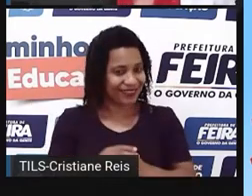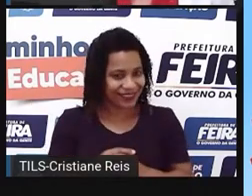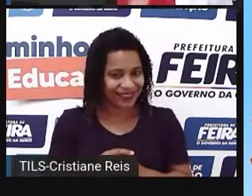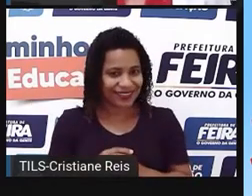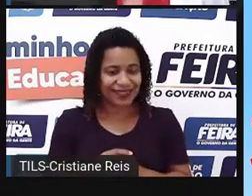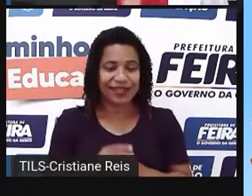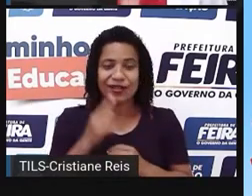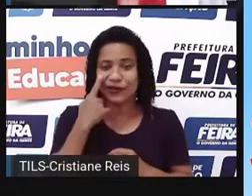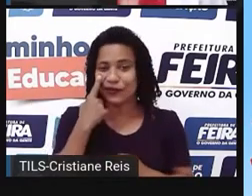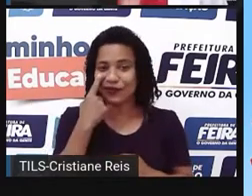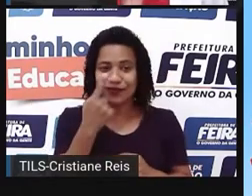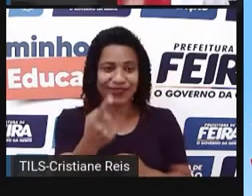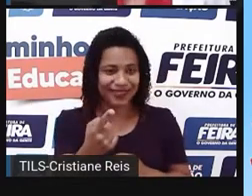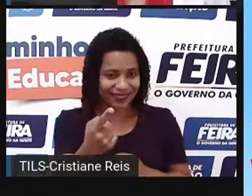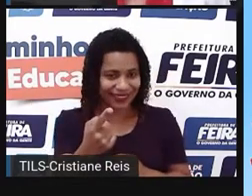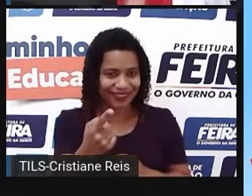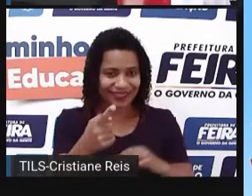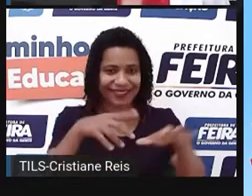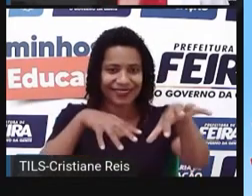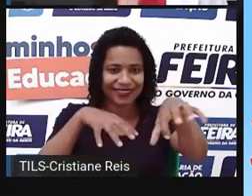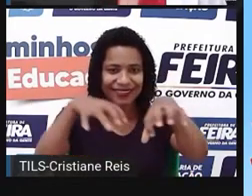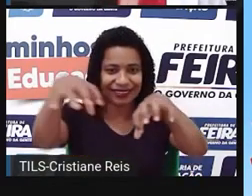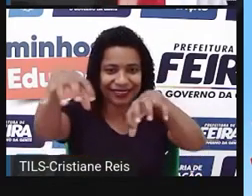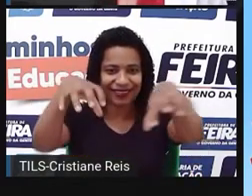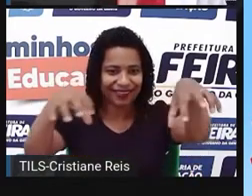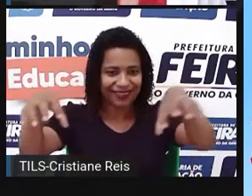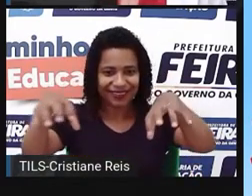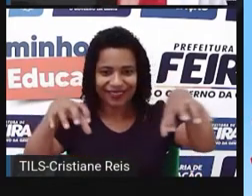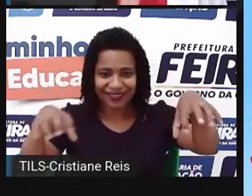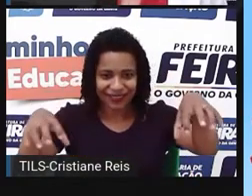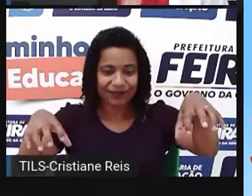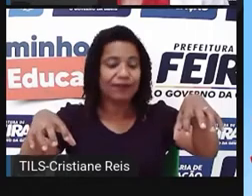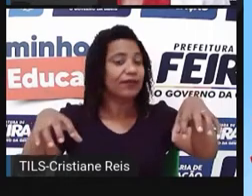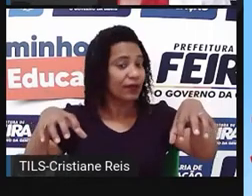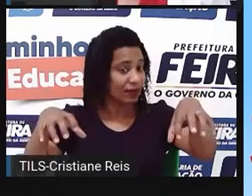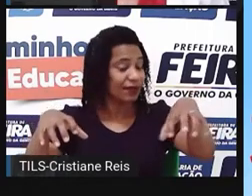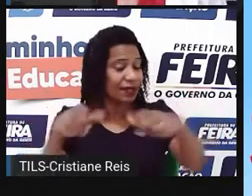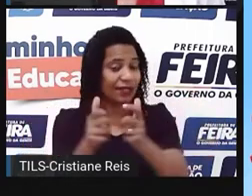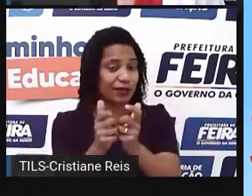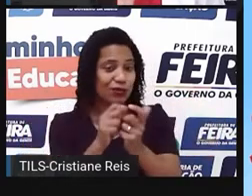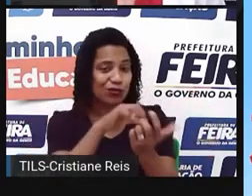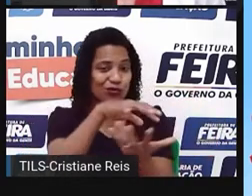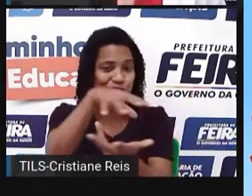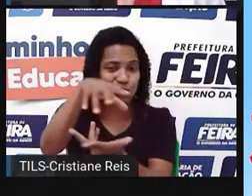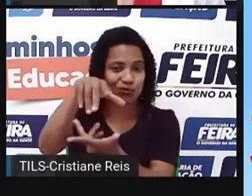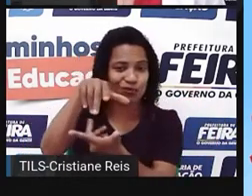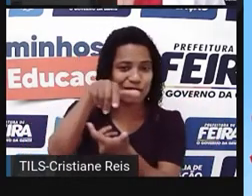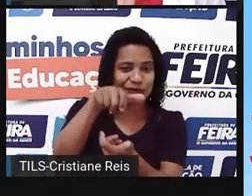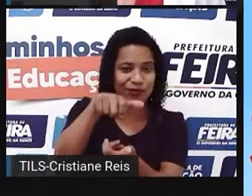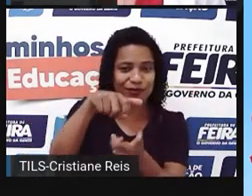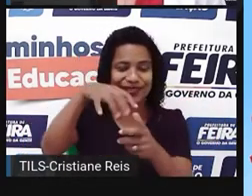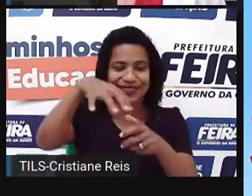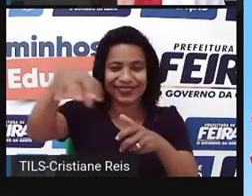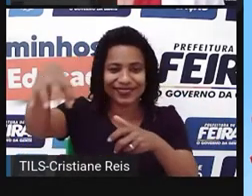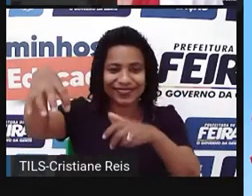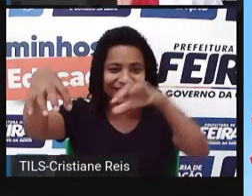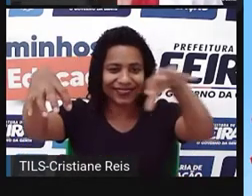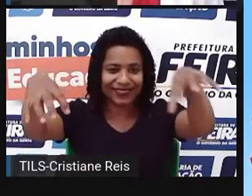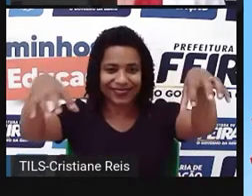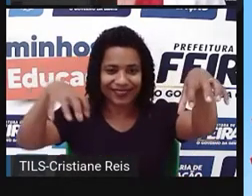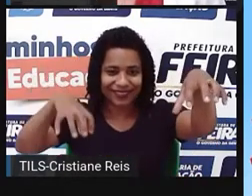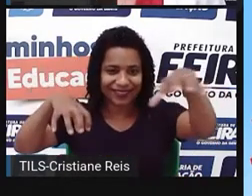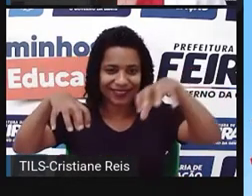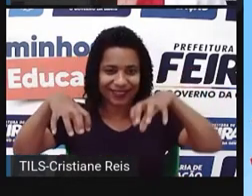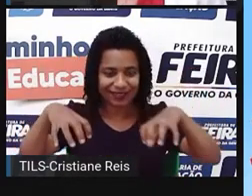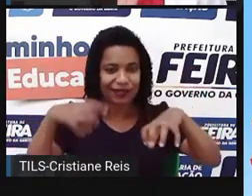meus caros alunos, eu apresento para vocês o Mundo Interland. Vejam que na primeira página, ele